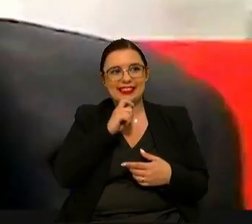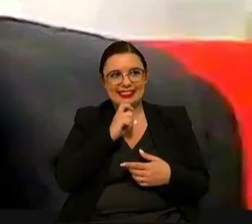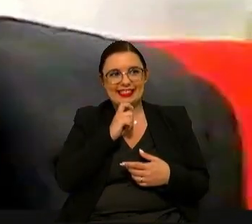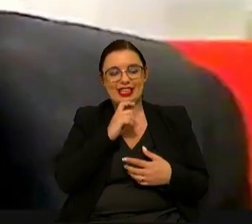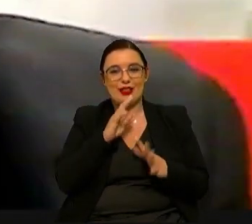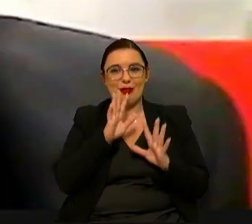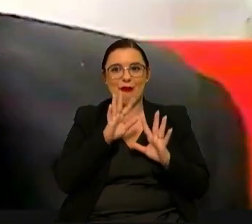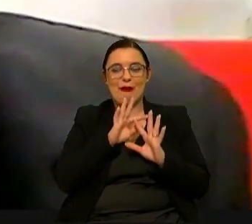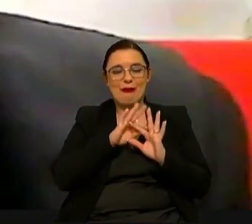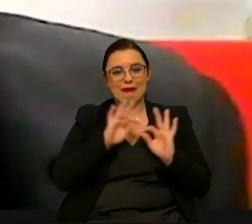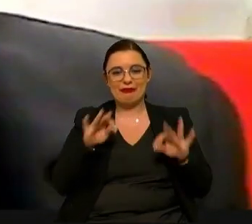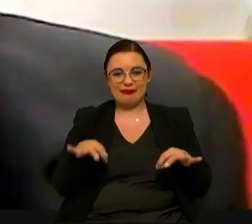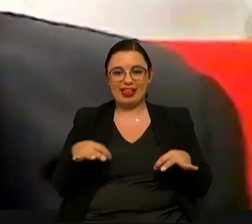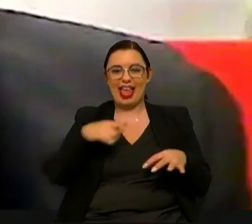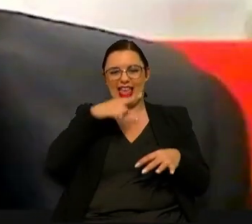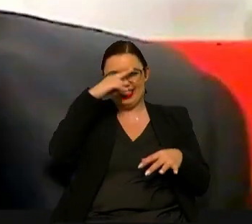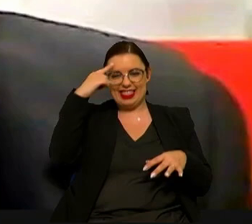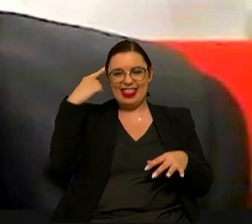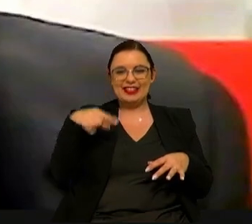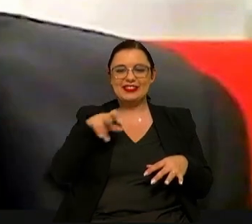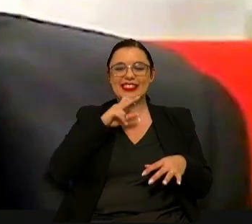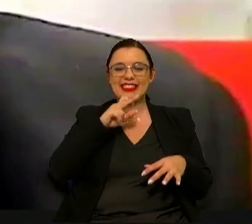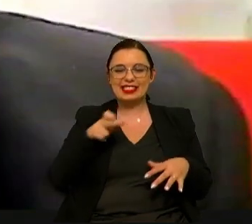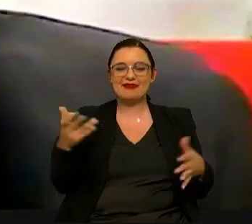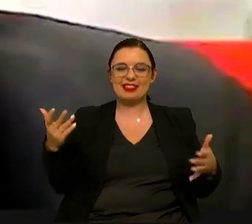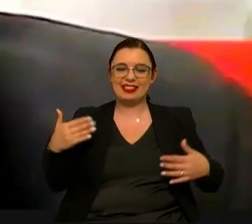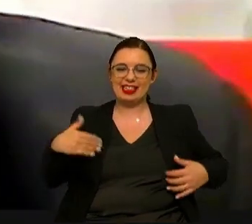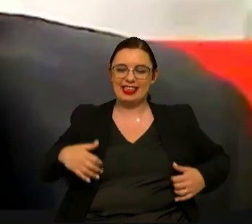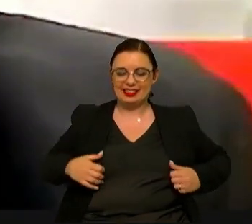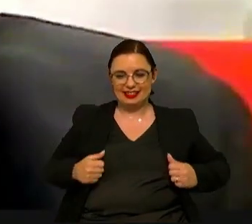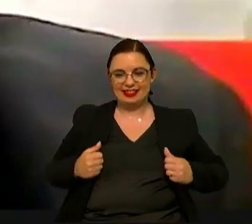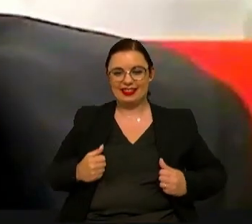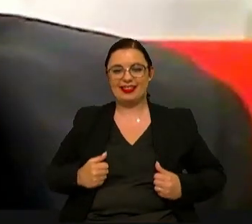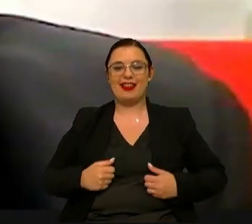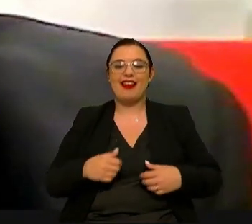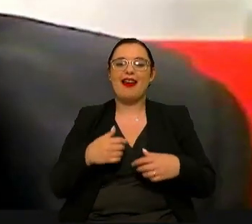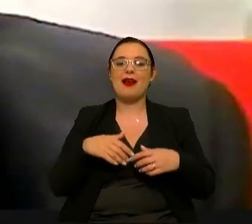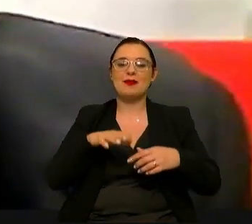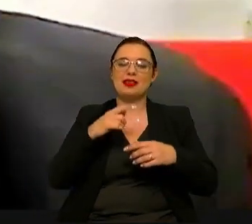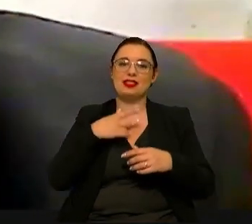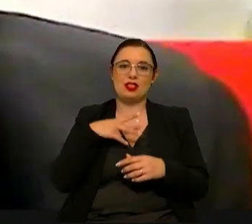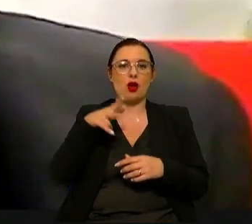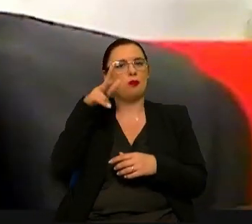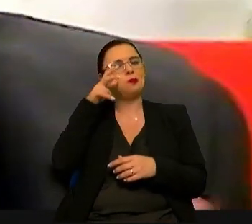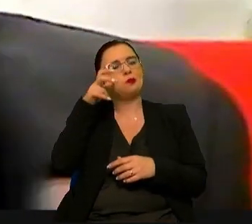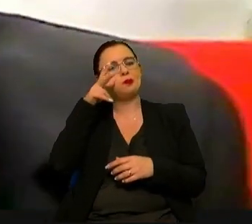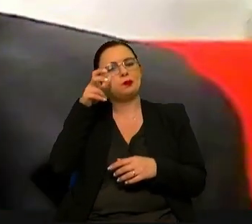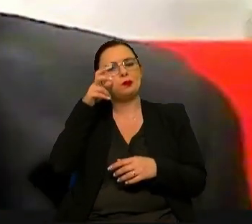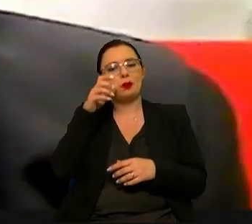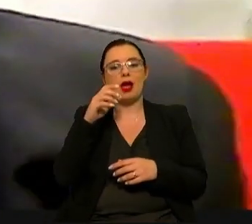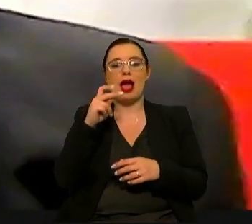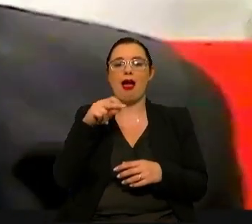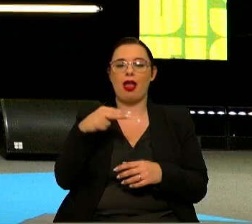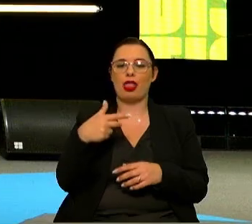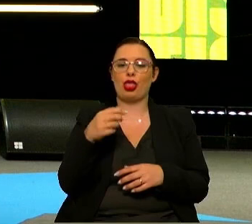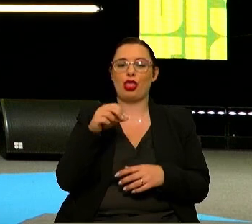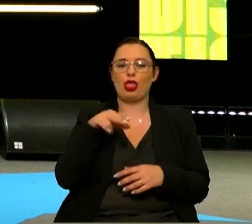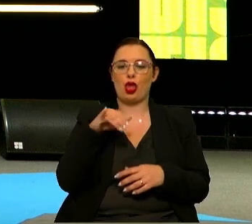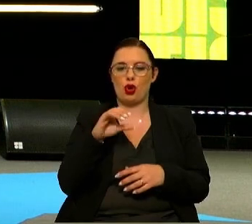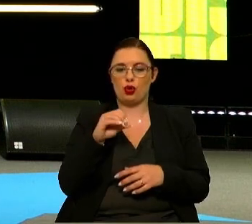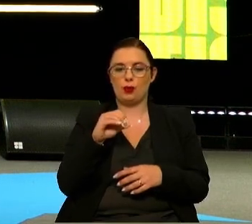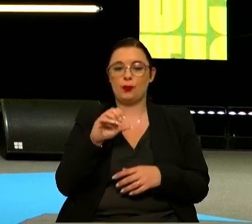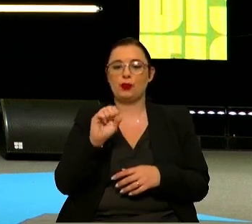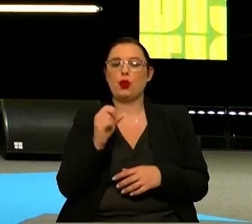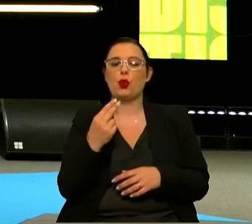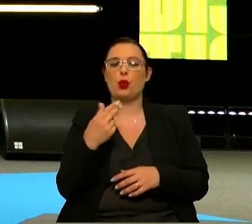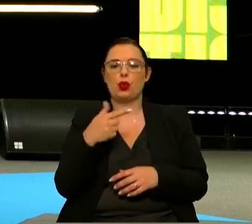difícil de responder, mas estava a ouvir ontem António Guterres, Secretário-Geral das Nações Unidas,